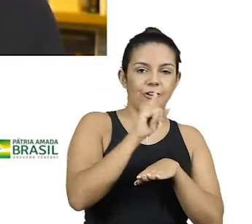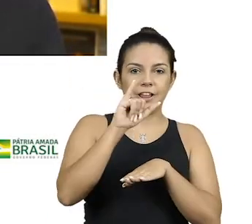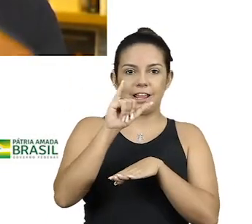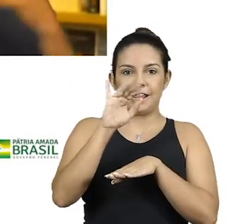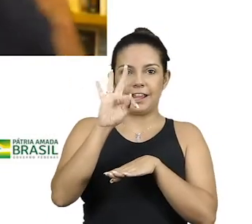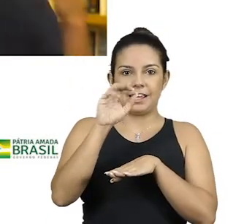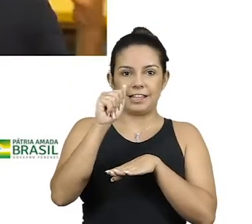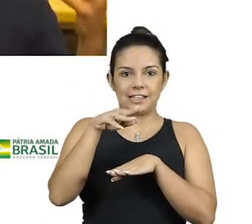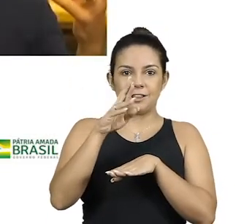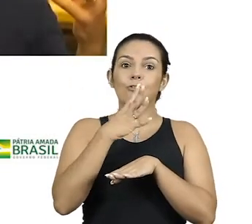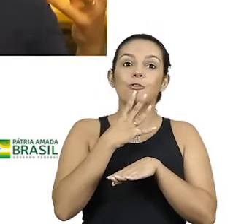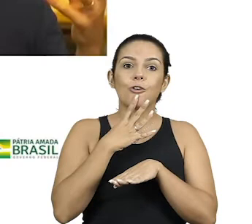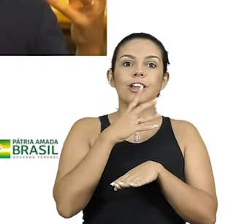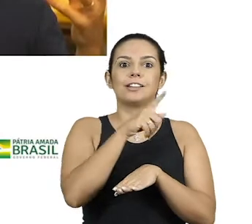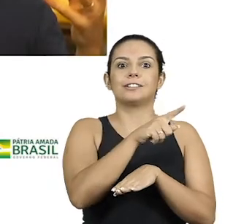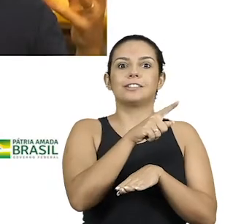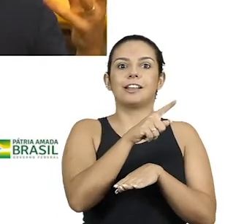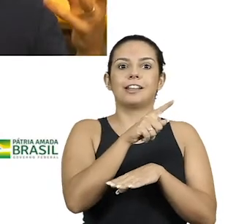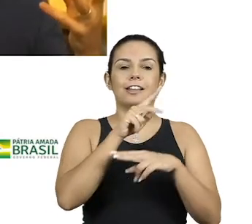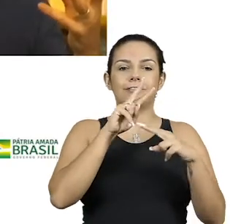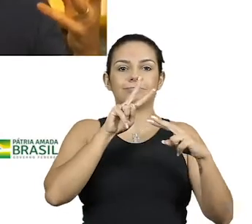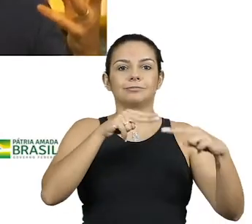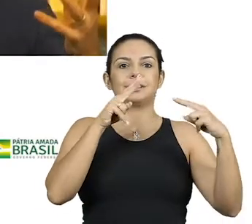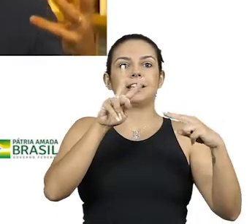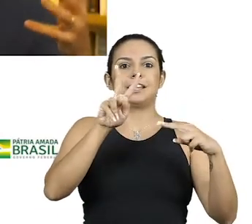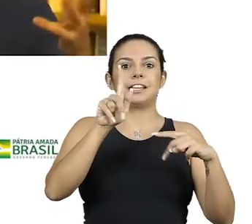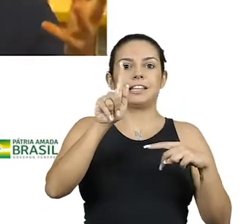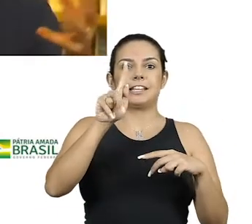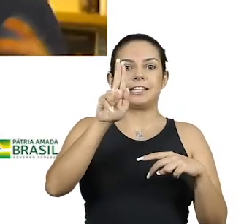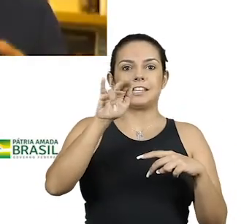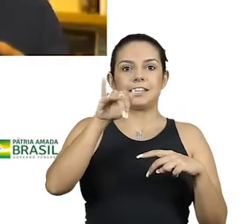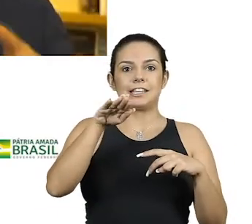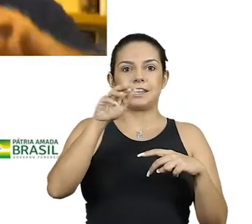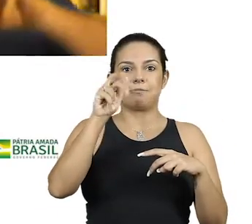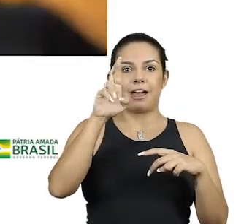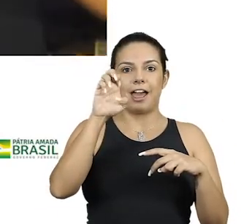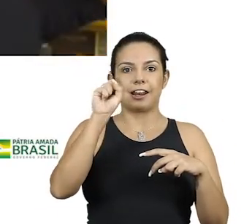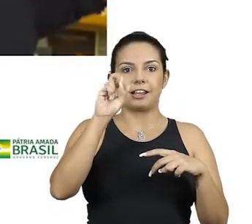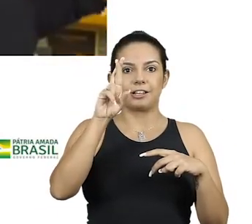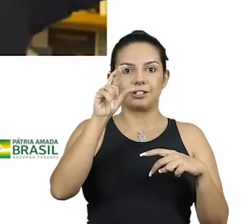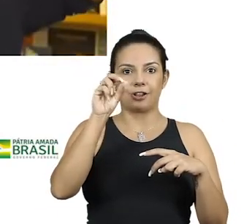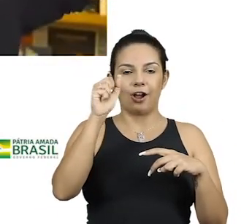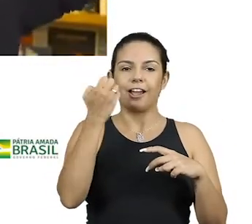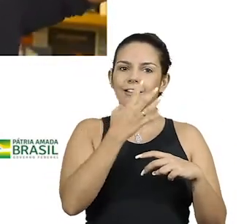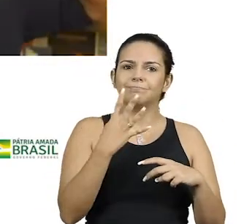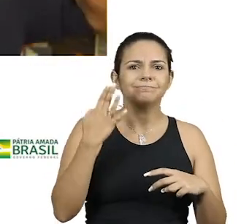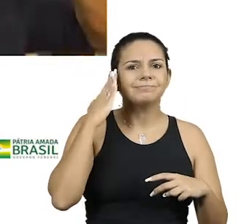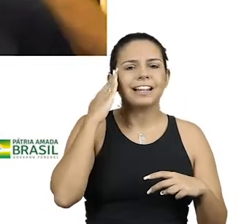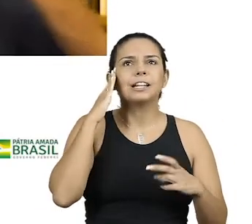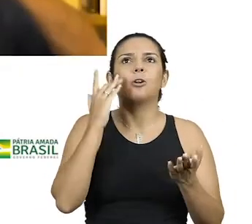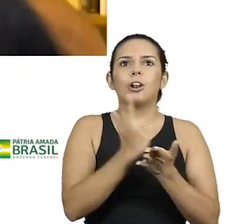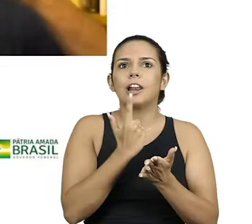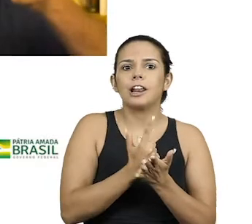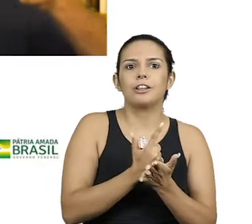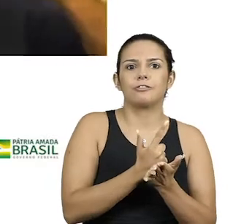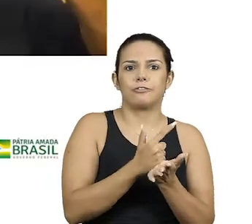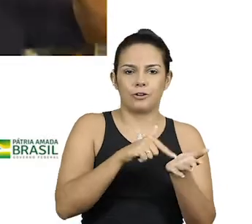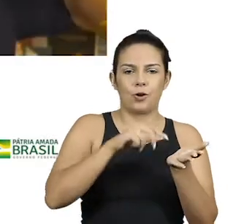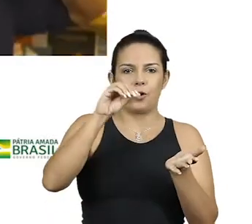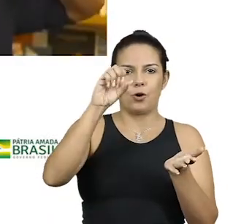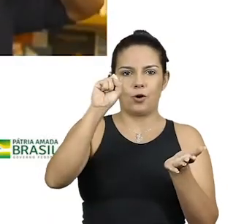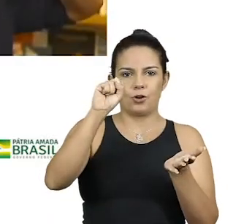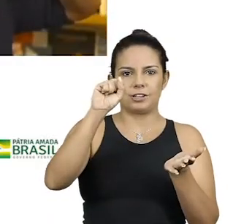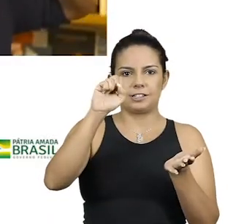Rosa. E ele queria entender o livro. Ele queria... Ele pegou... Aí, já lendo em